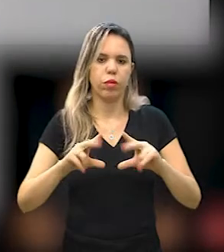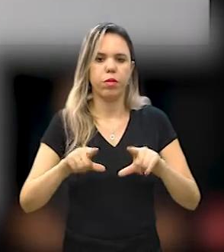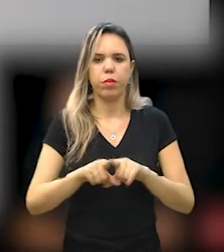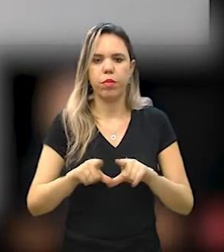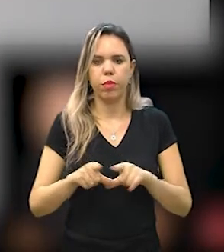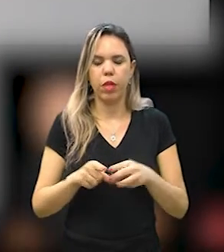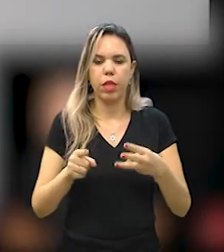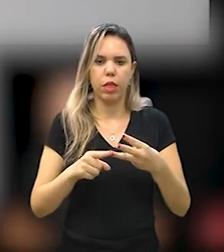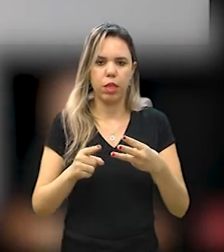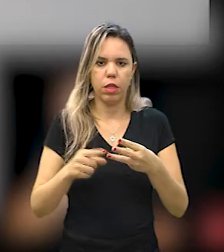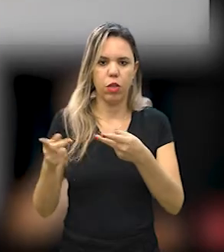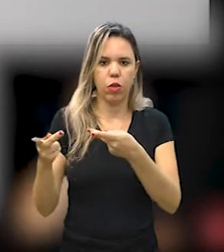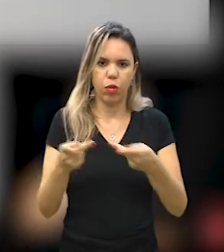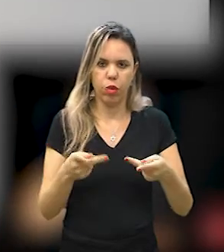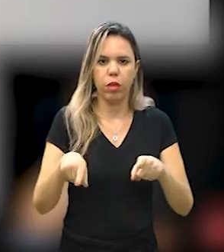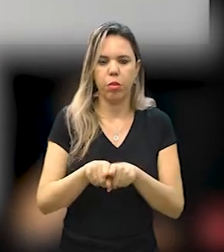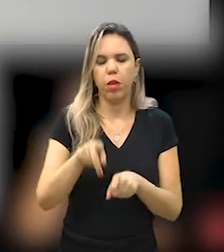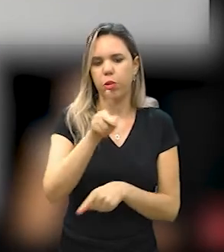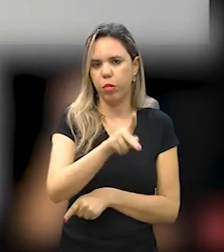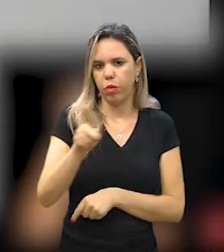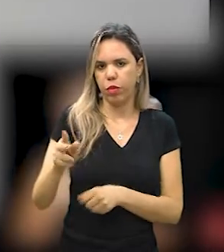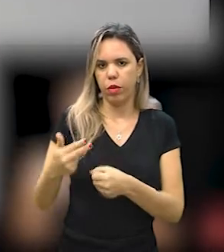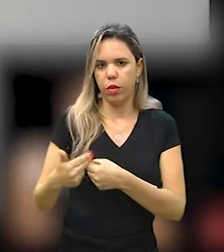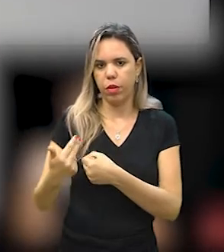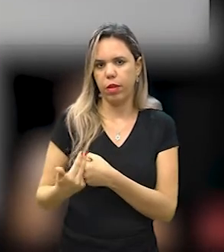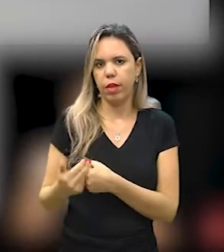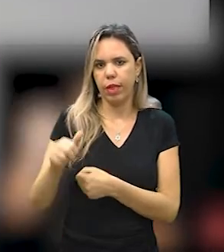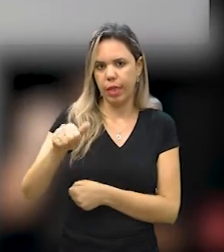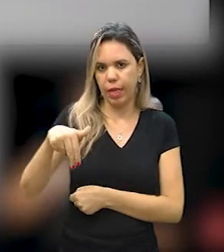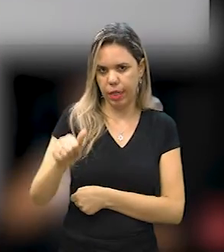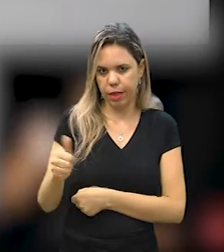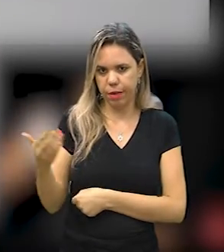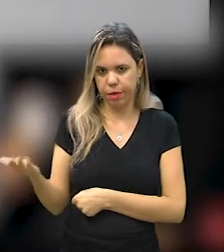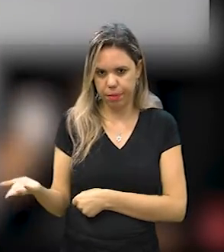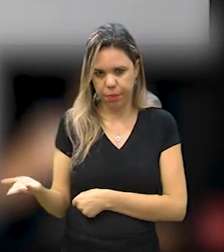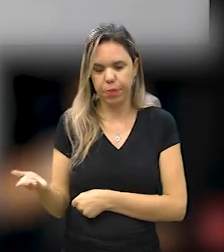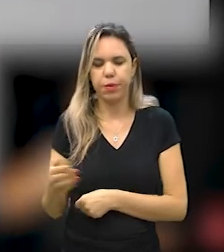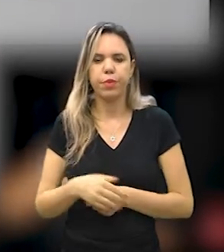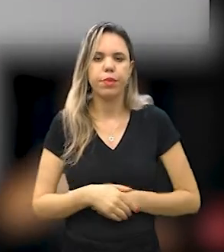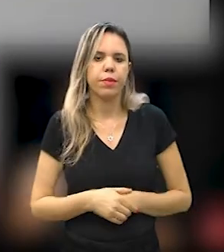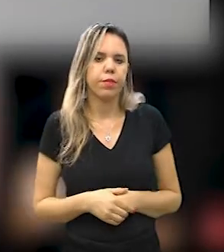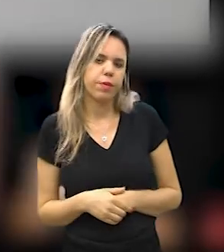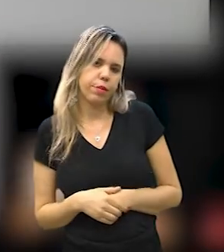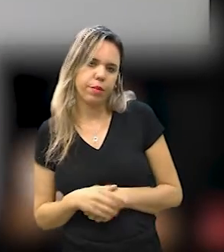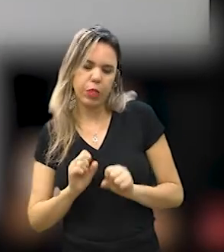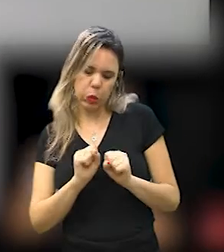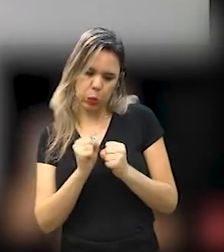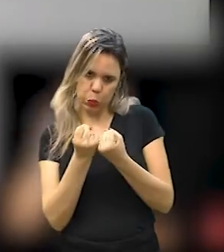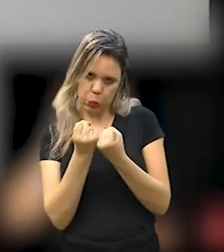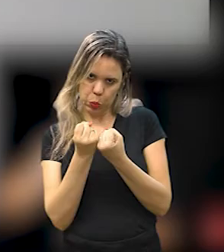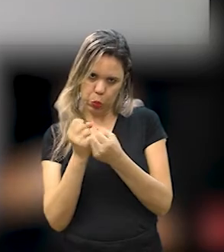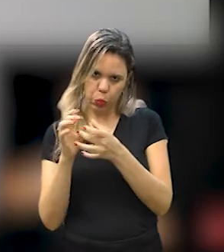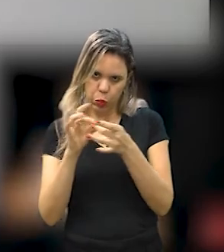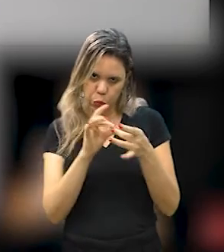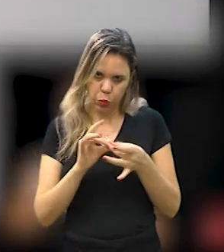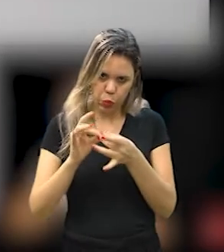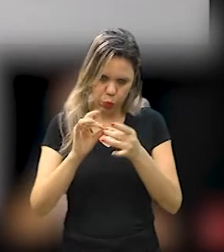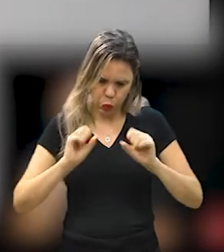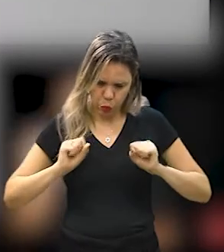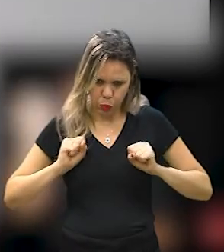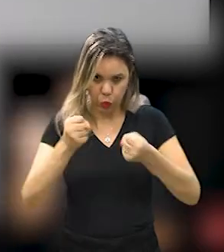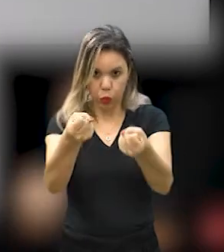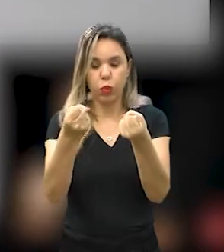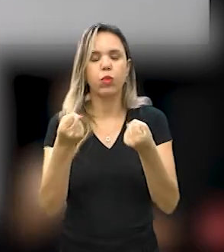forma. A terceira convidada, a também professora da Unicamp, Ana Maria Nunes de Mendes, defendeu a união de